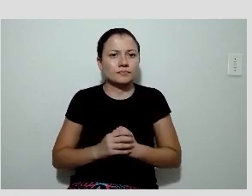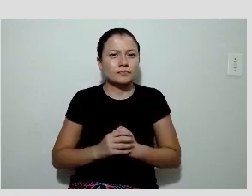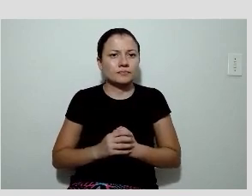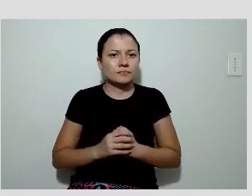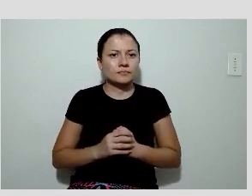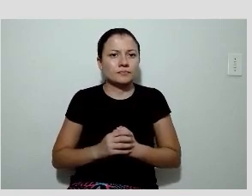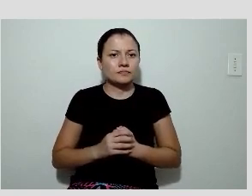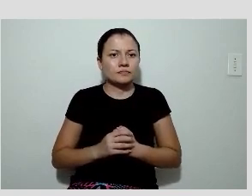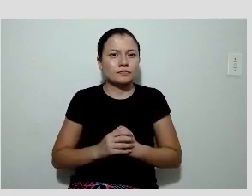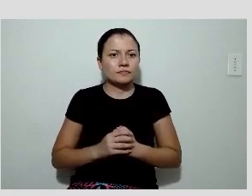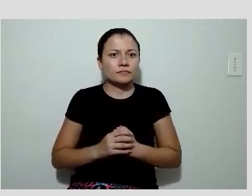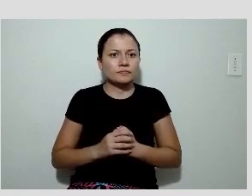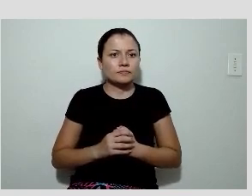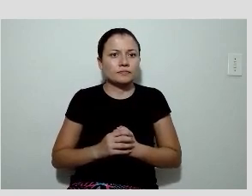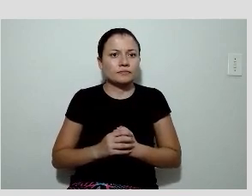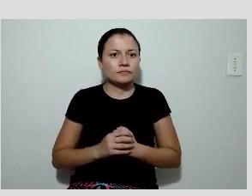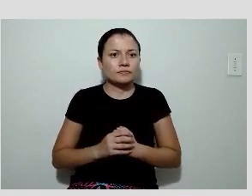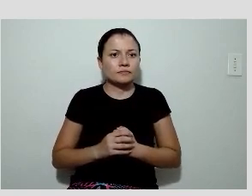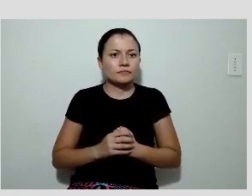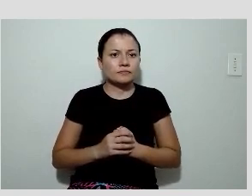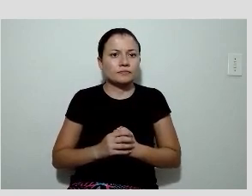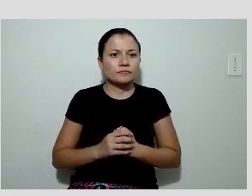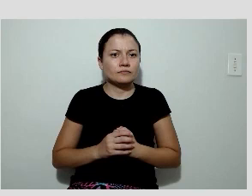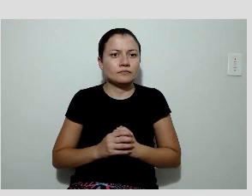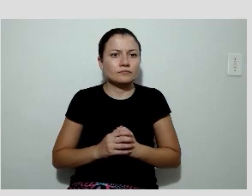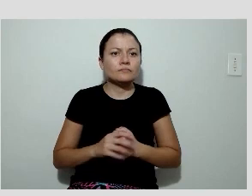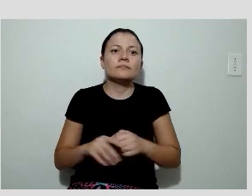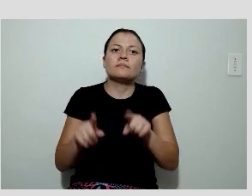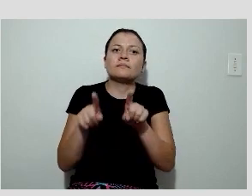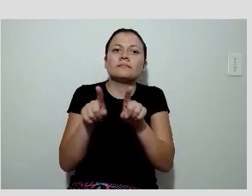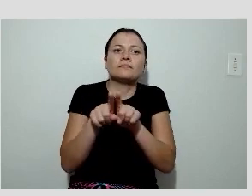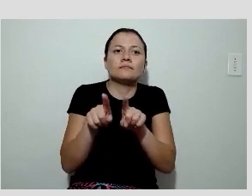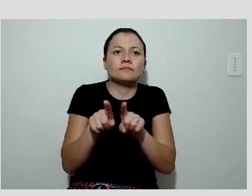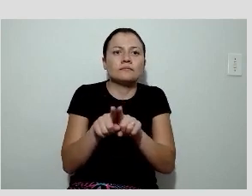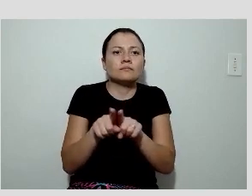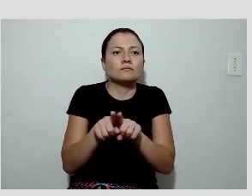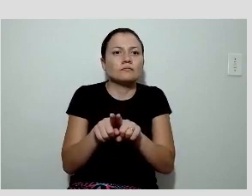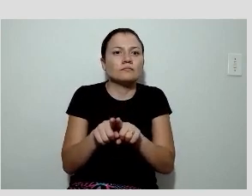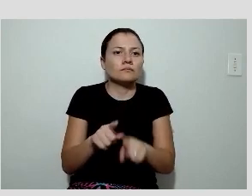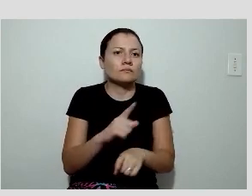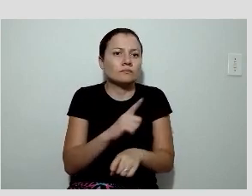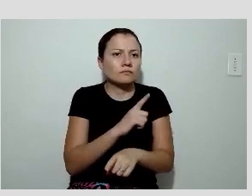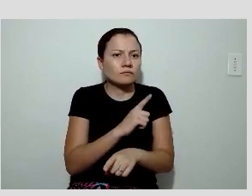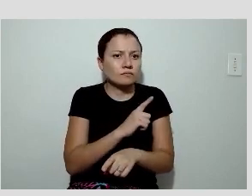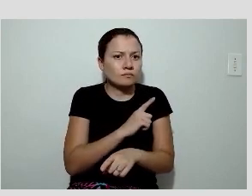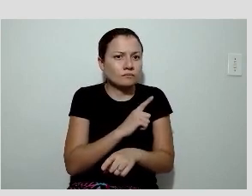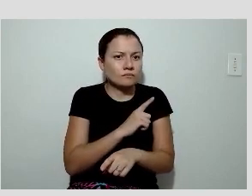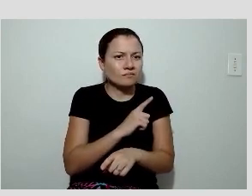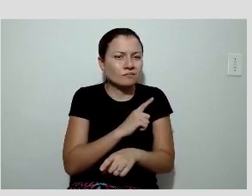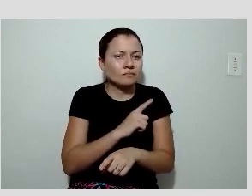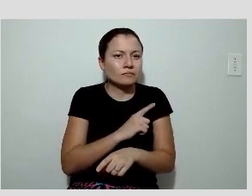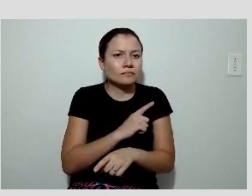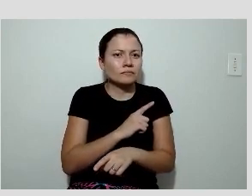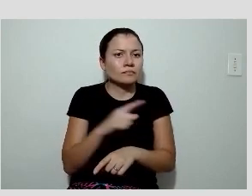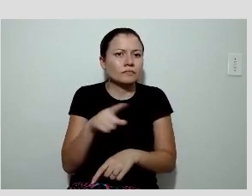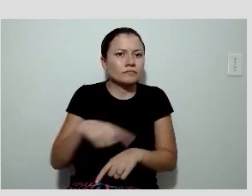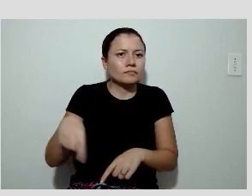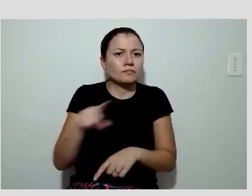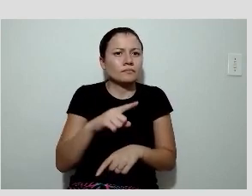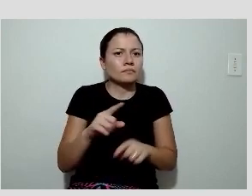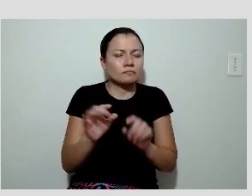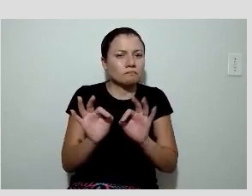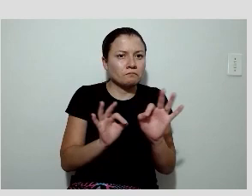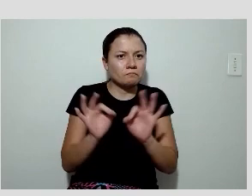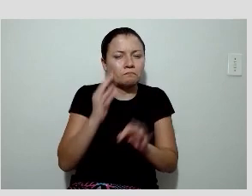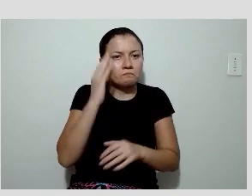o levantamento que o professor Fátio colocou para a gente e dou muito isso em doença coronariana muito grave